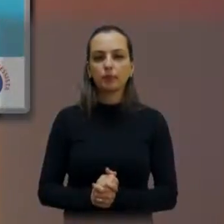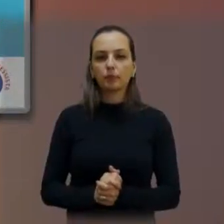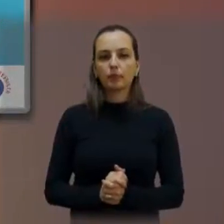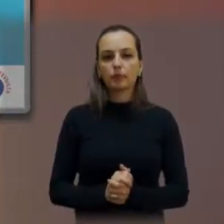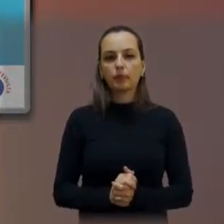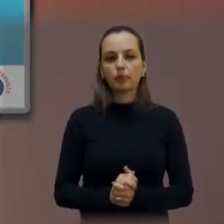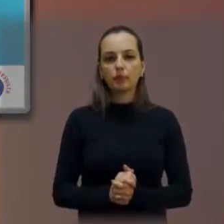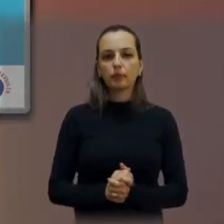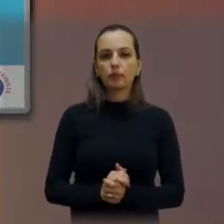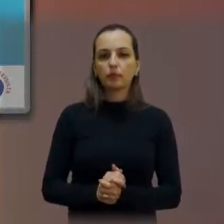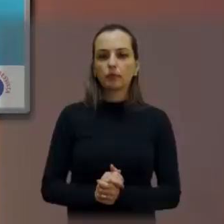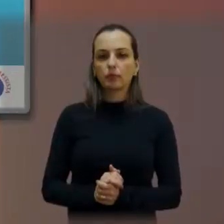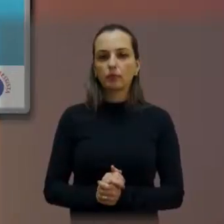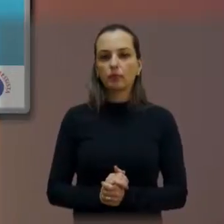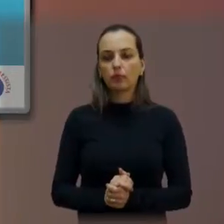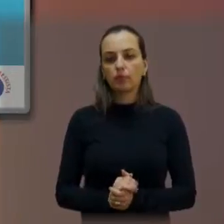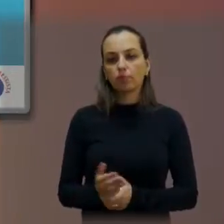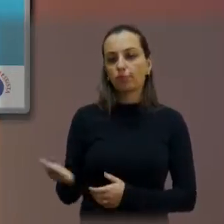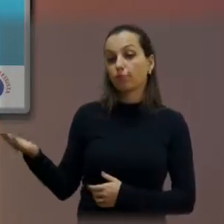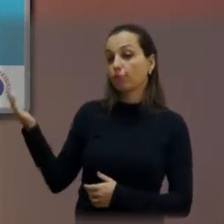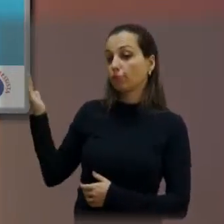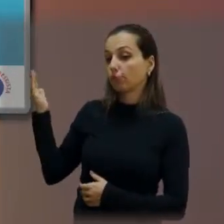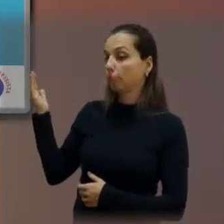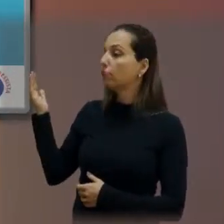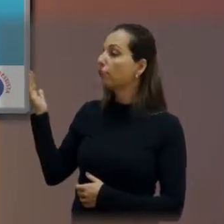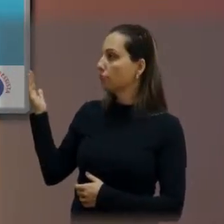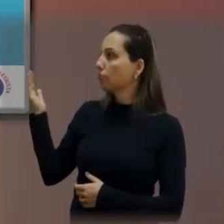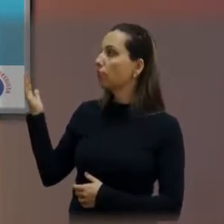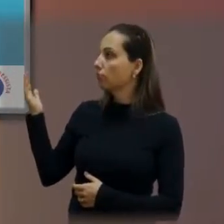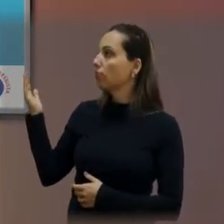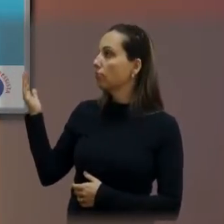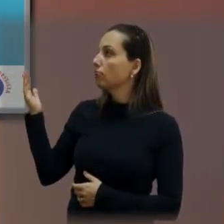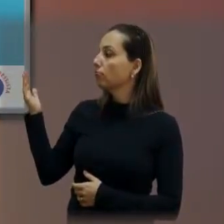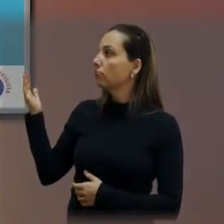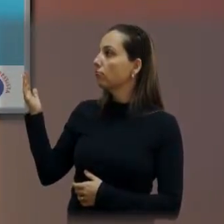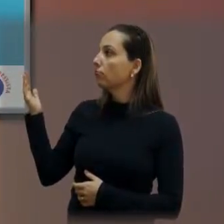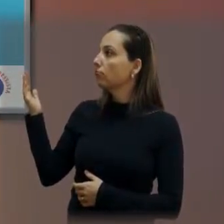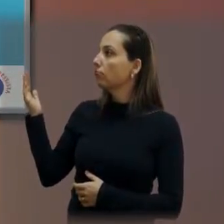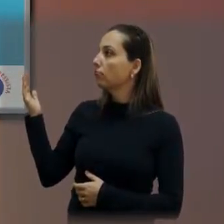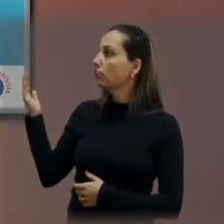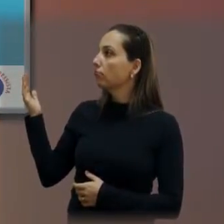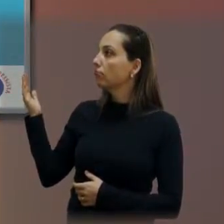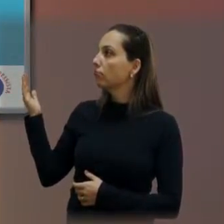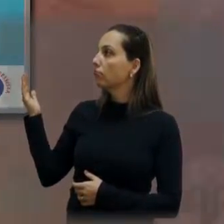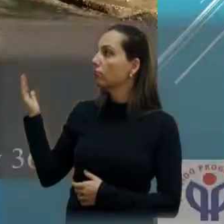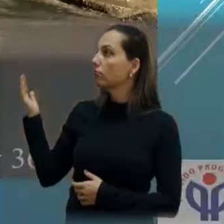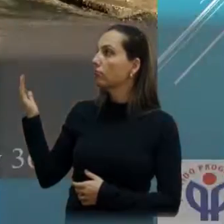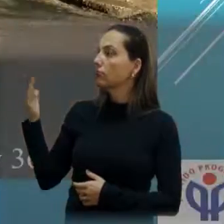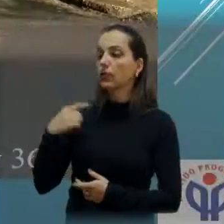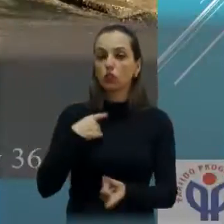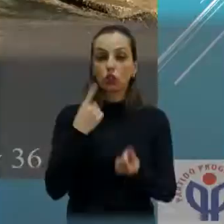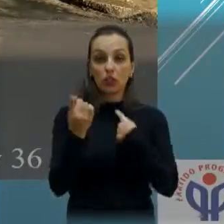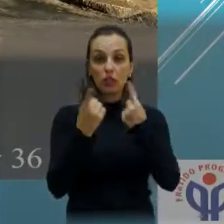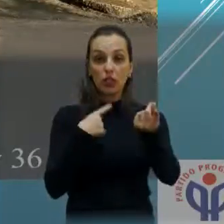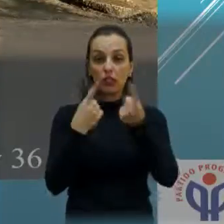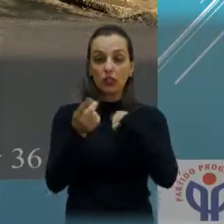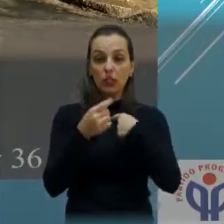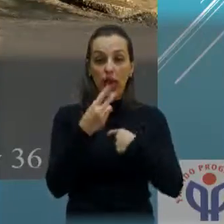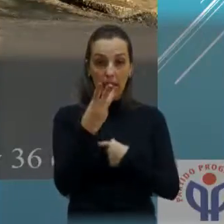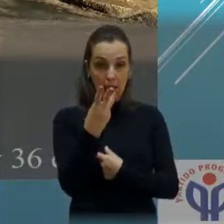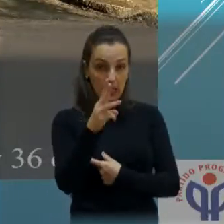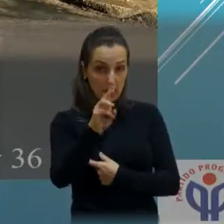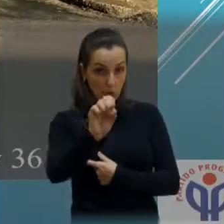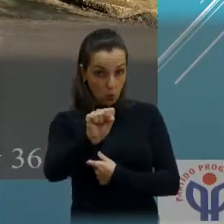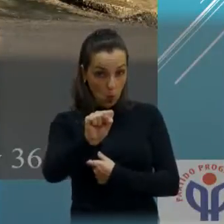A próxima. Aí já começaram a fazer na 38 com a Euclides dos Santos, aí